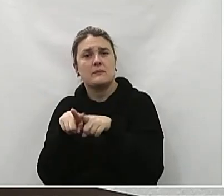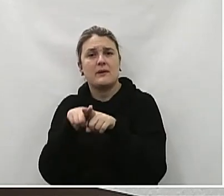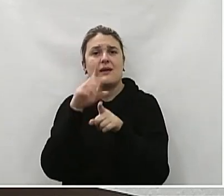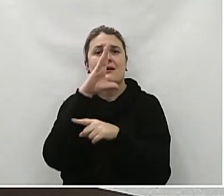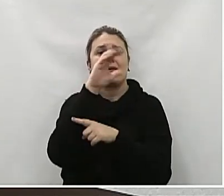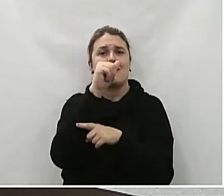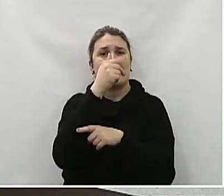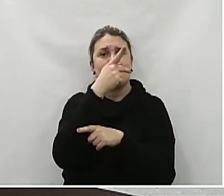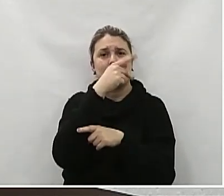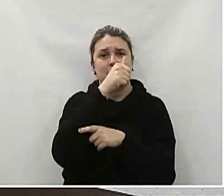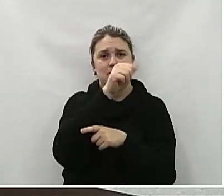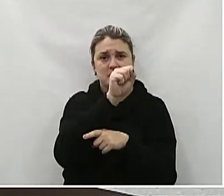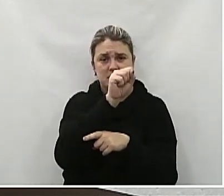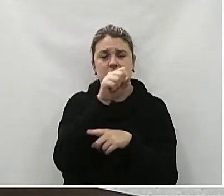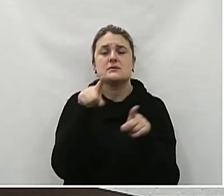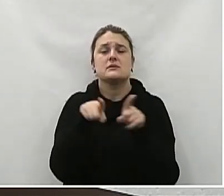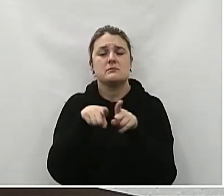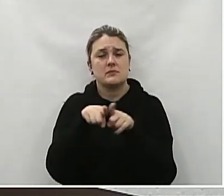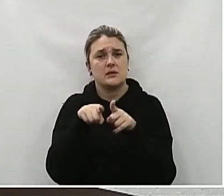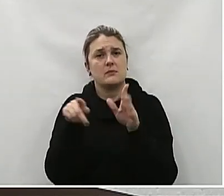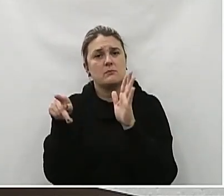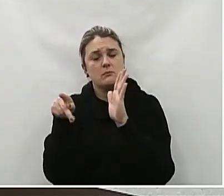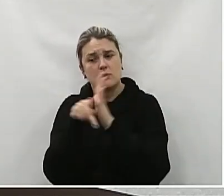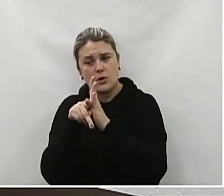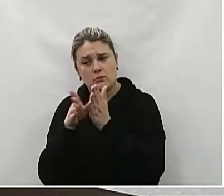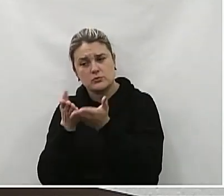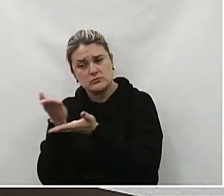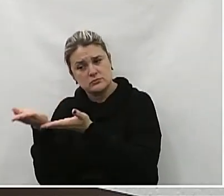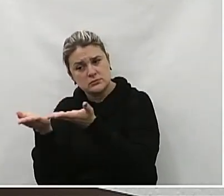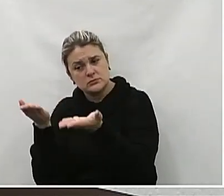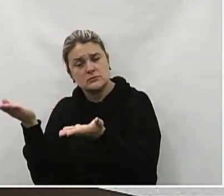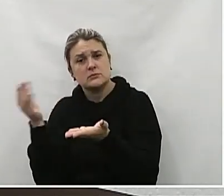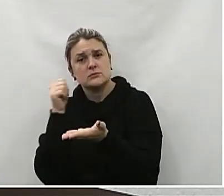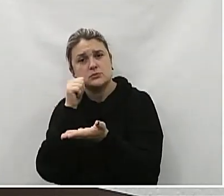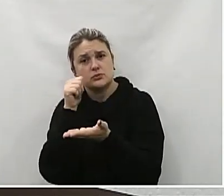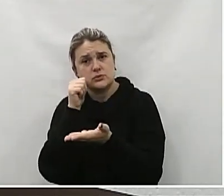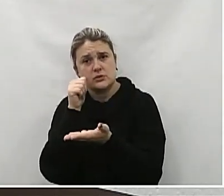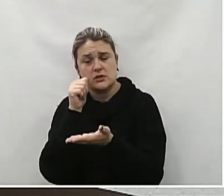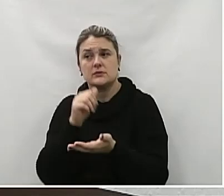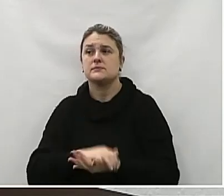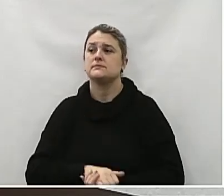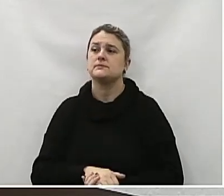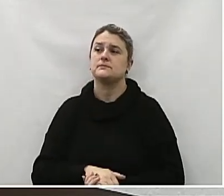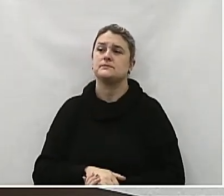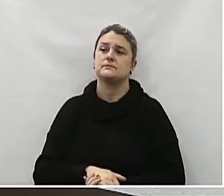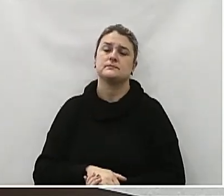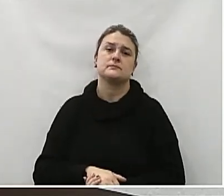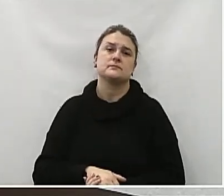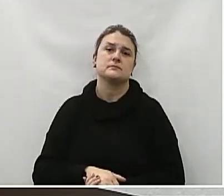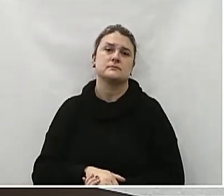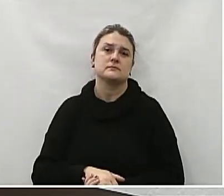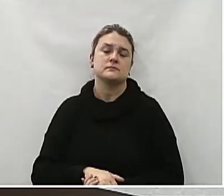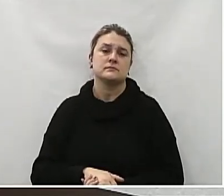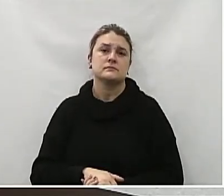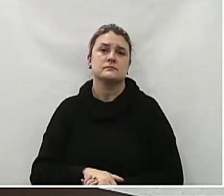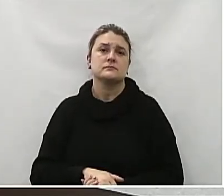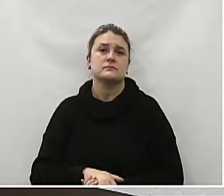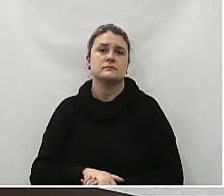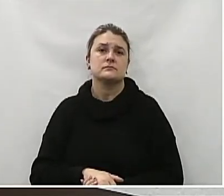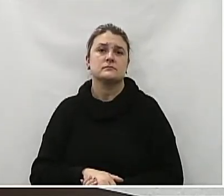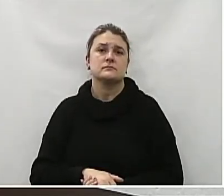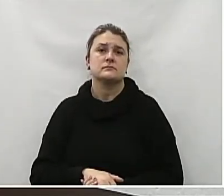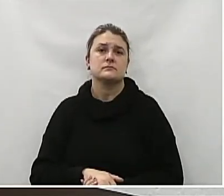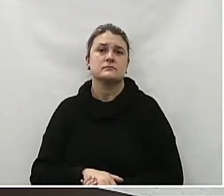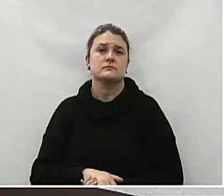fórum Que é voltado A instrução do agressor Para mutir no agressor